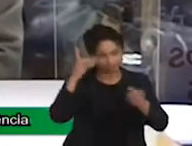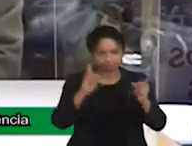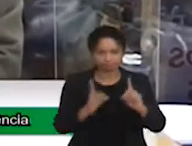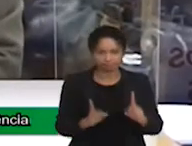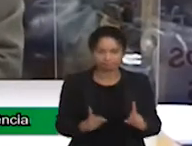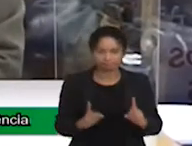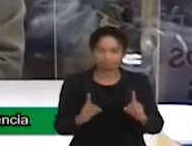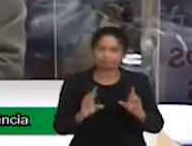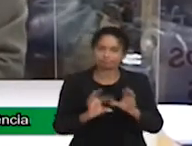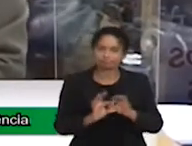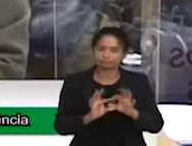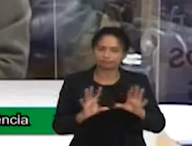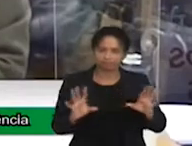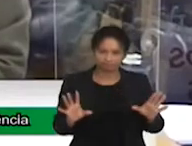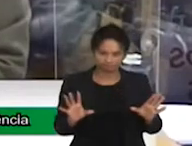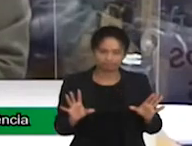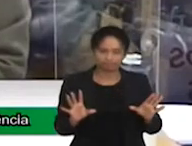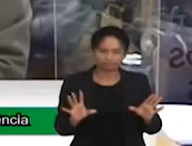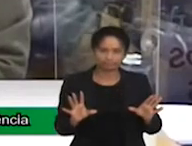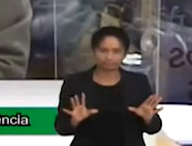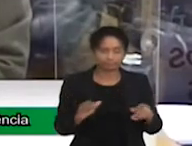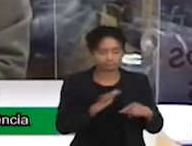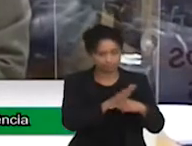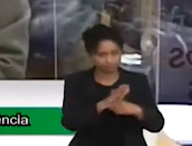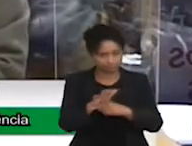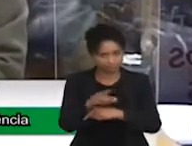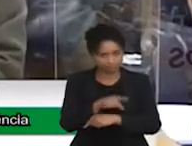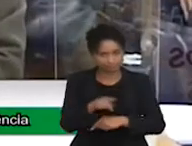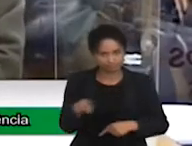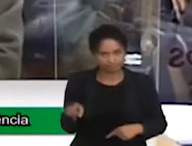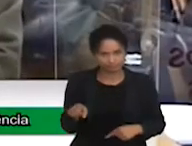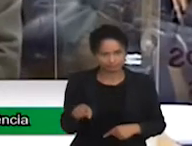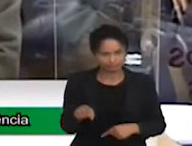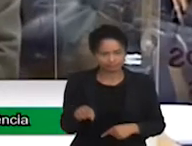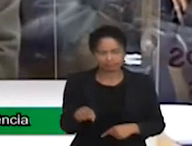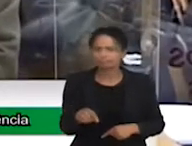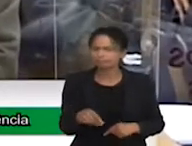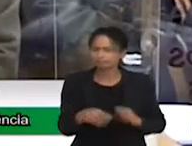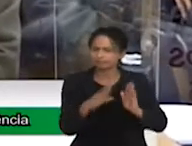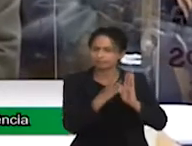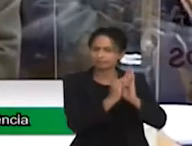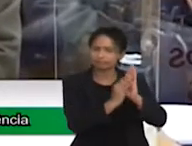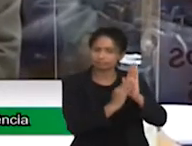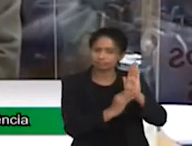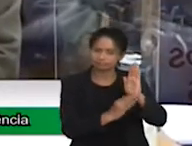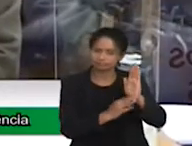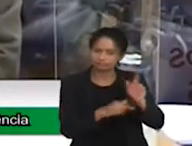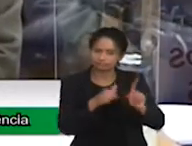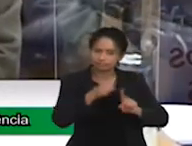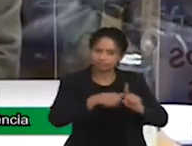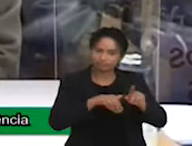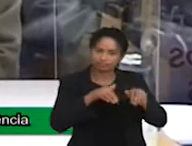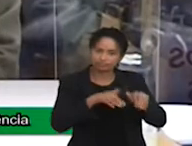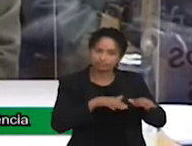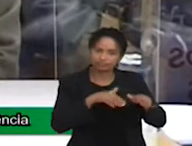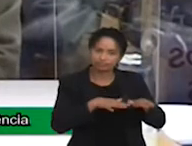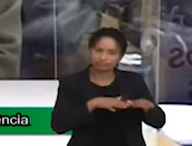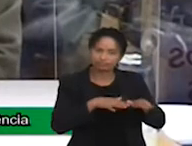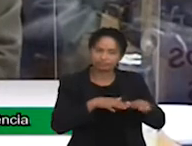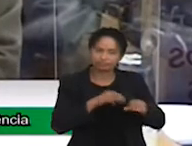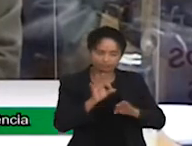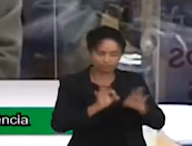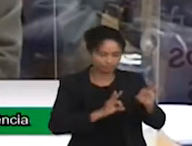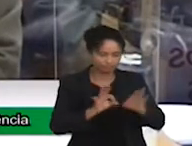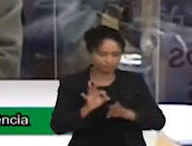já colocar uma agenda aqui para setembro, colocar um seminário para a gente aprofundar